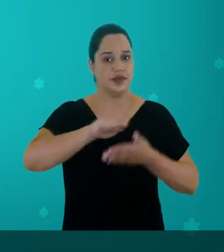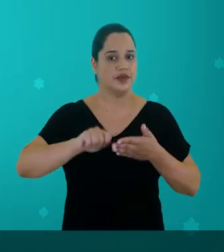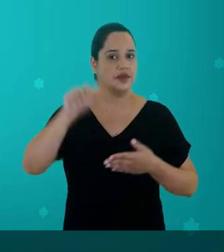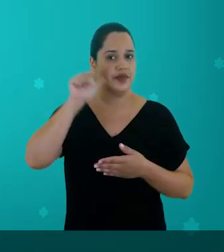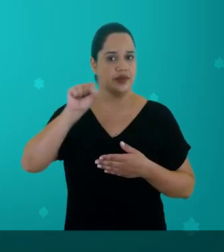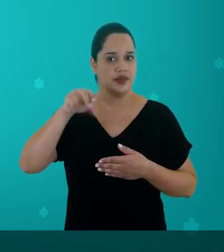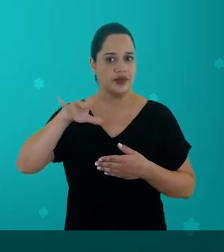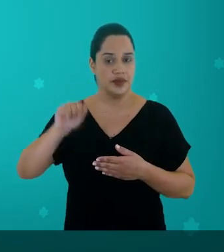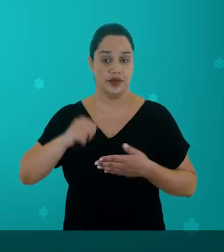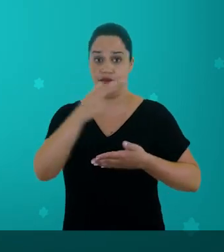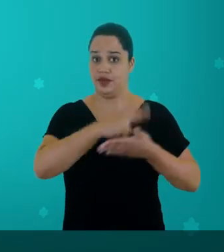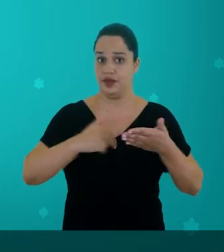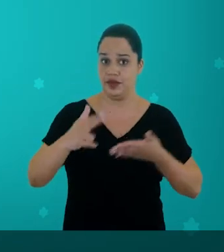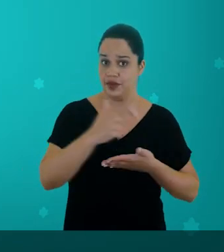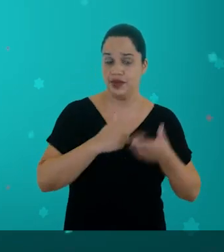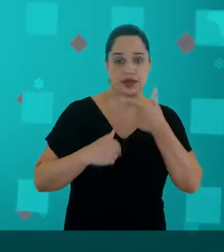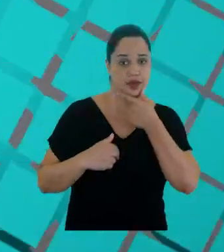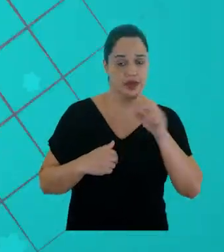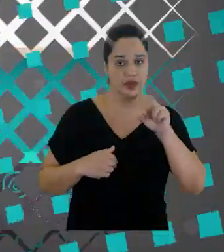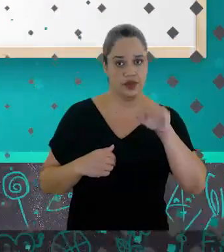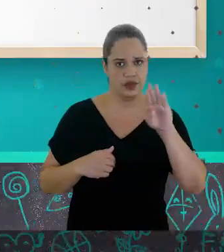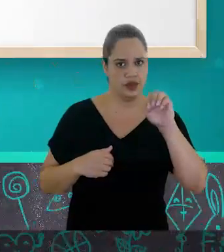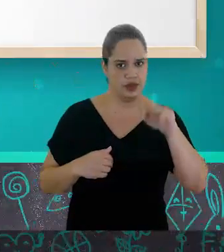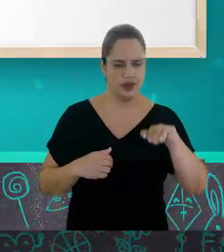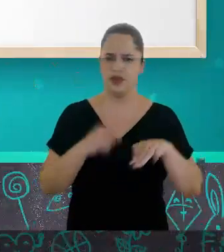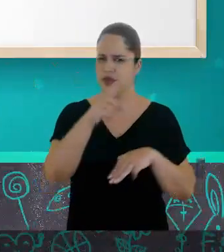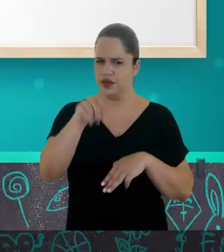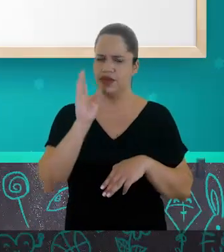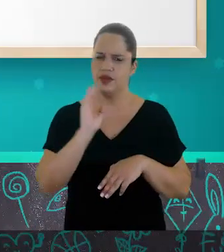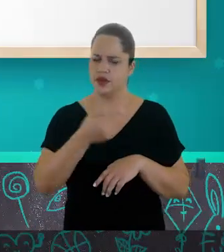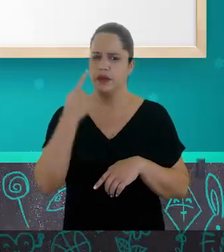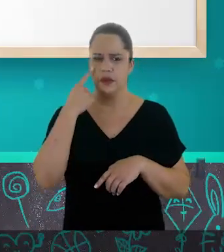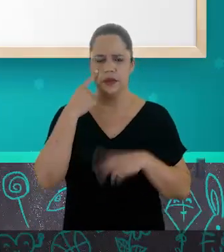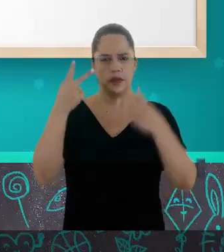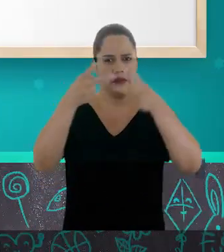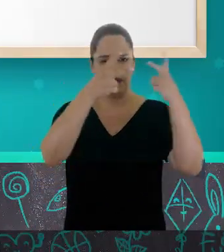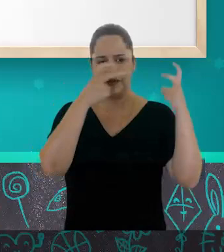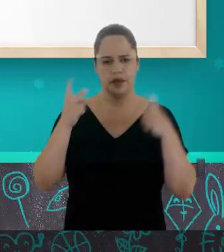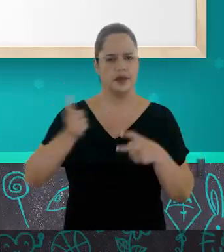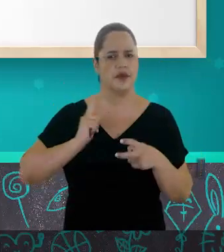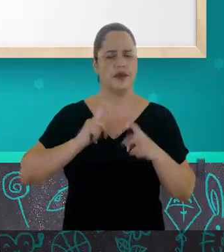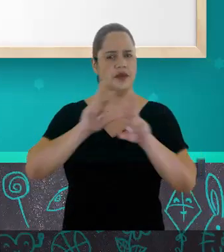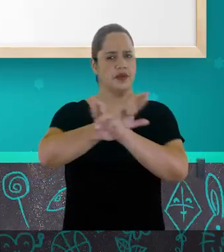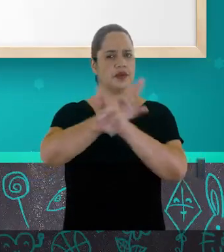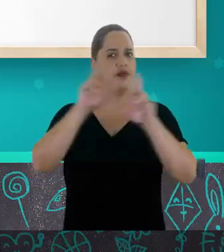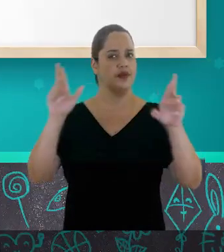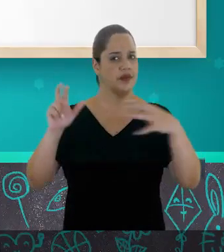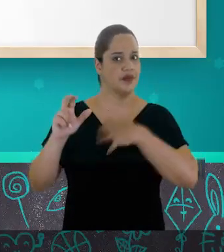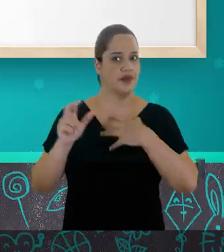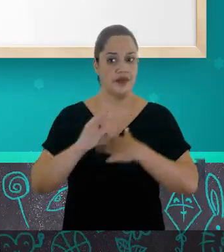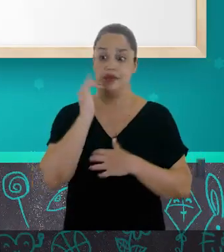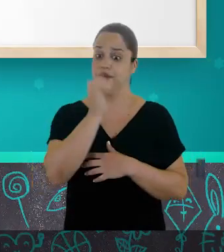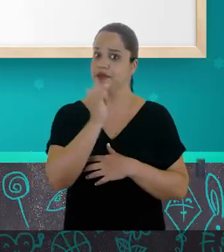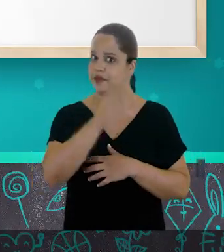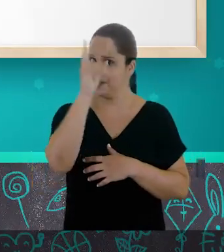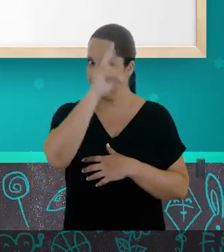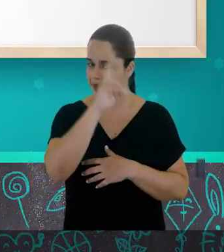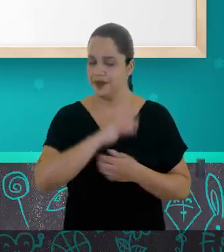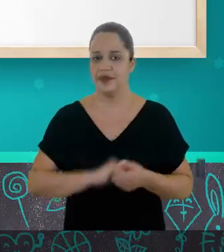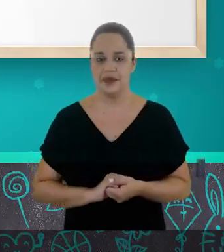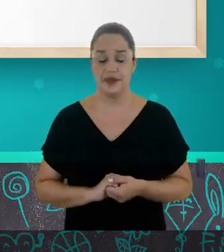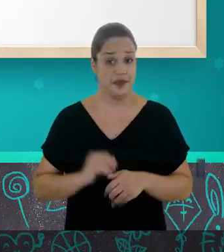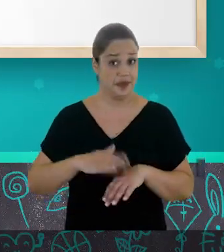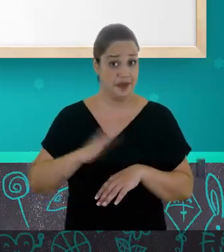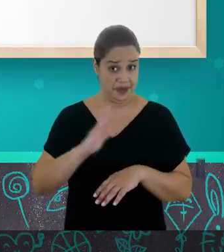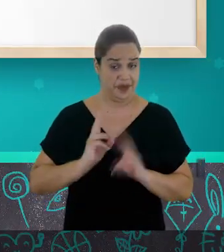com ilustrações de Rubem Filho. Você já deve ter percebido que há várias formas de contar uma história. A